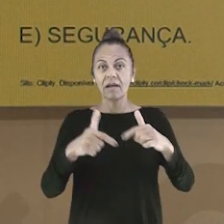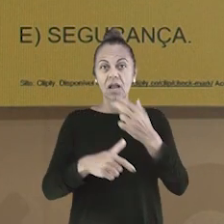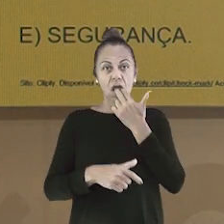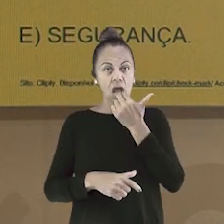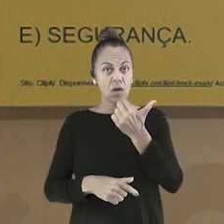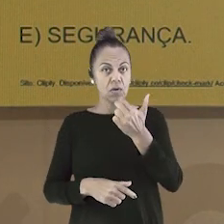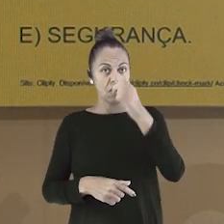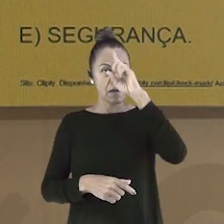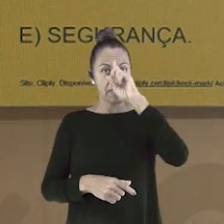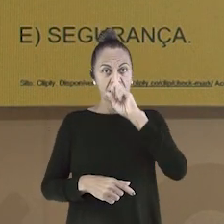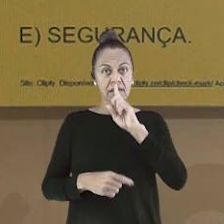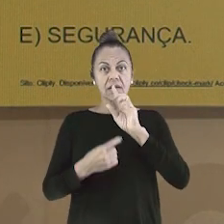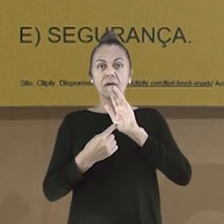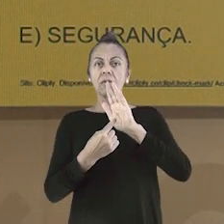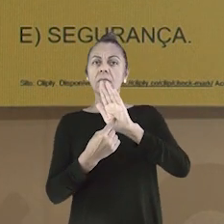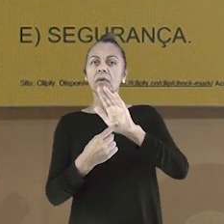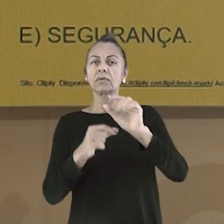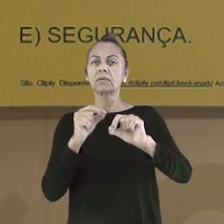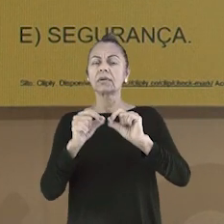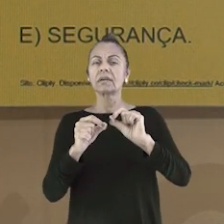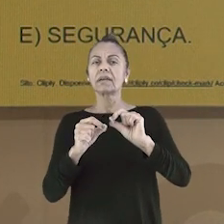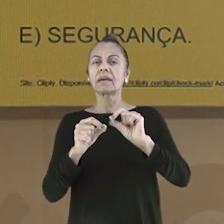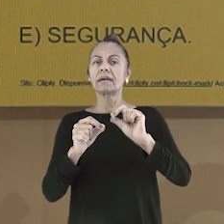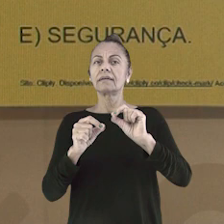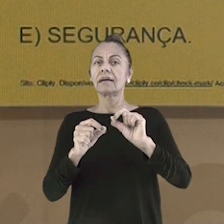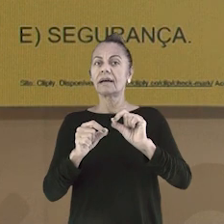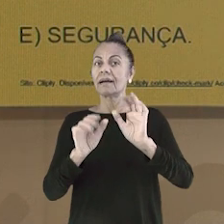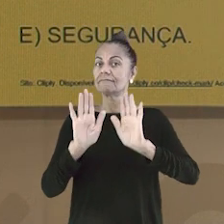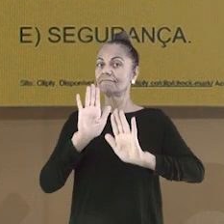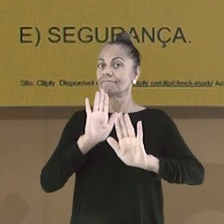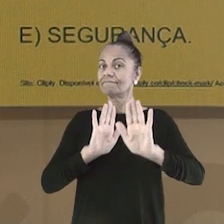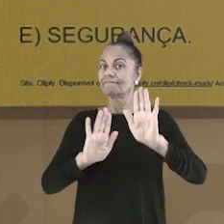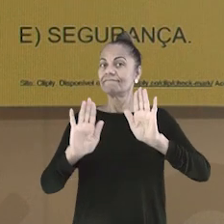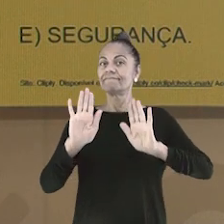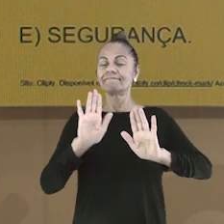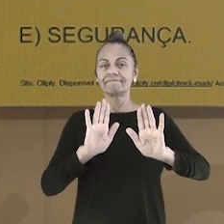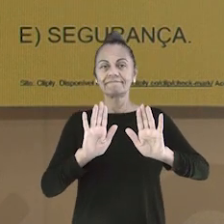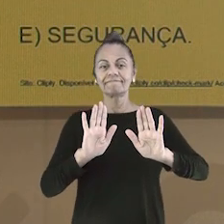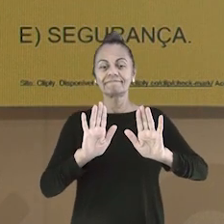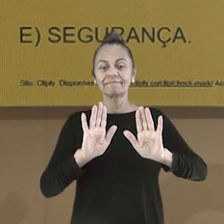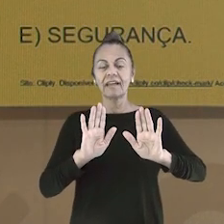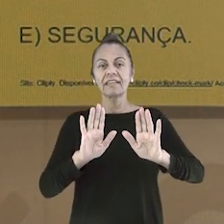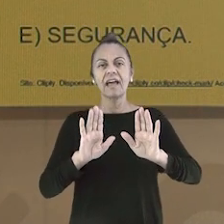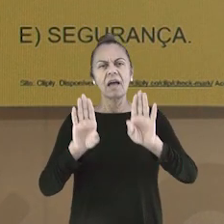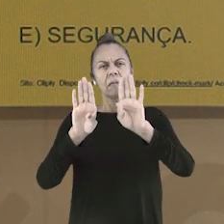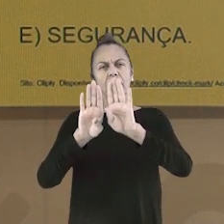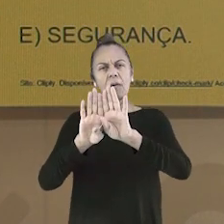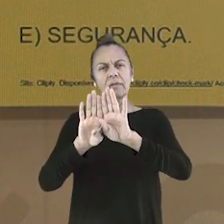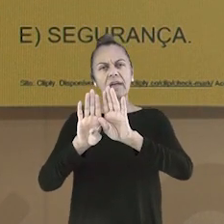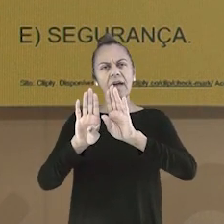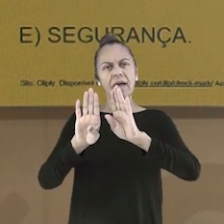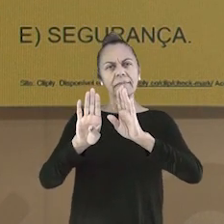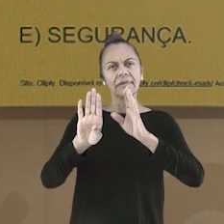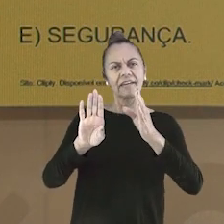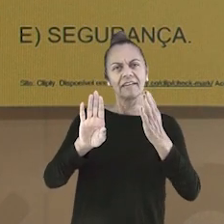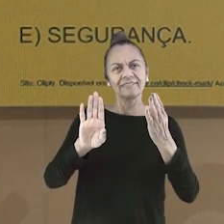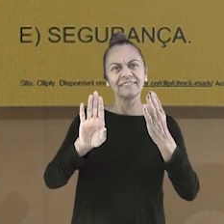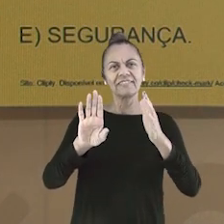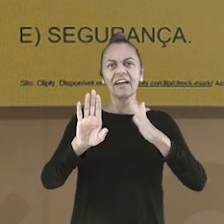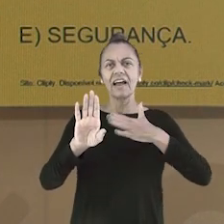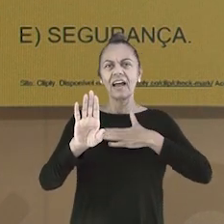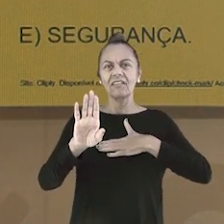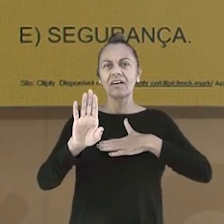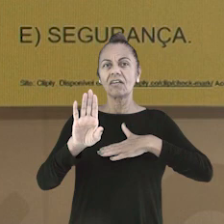amarela, elas indicam, atenção, como essa aqui. Abra a porta devagar. E observe outra